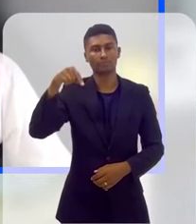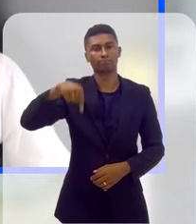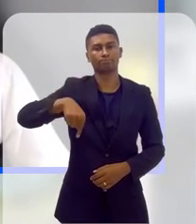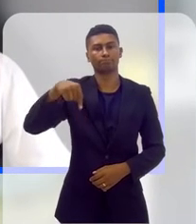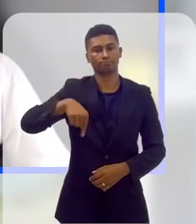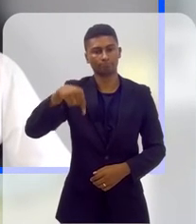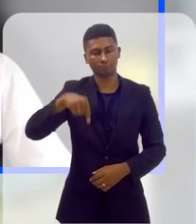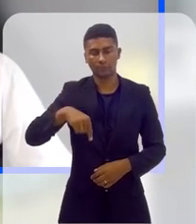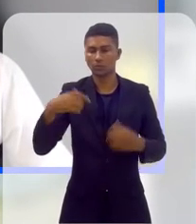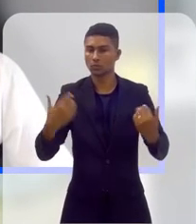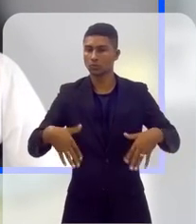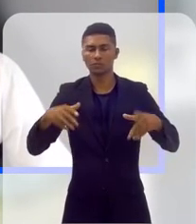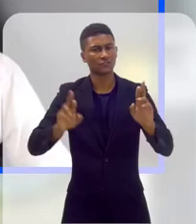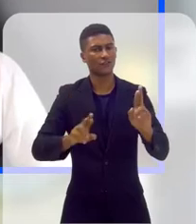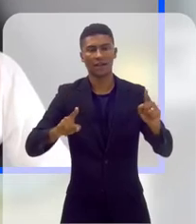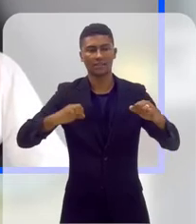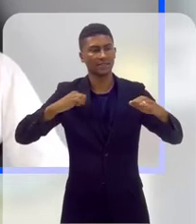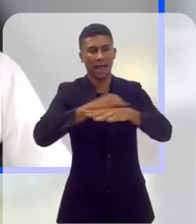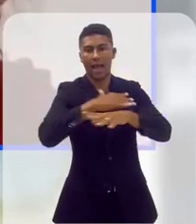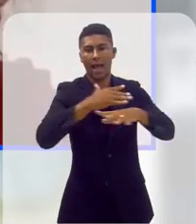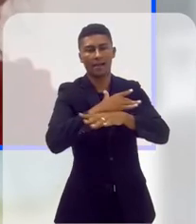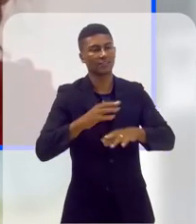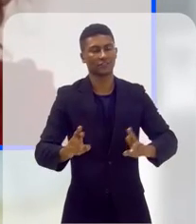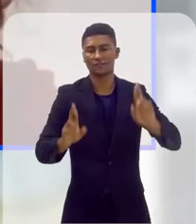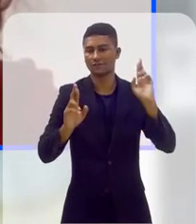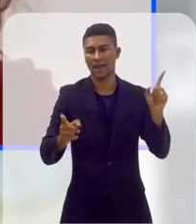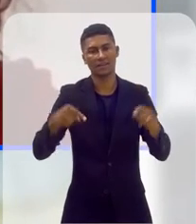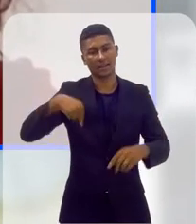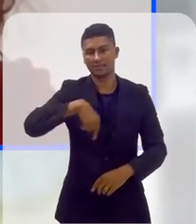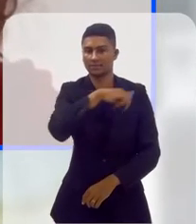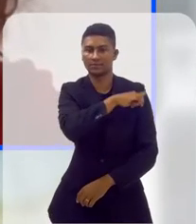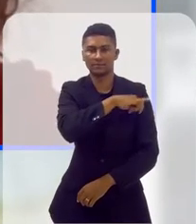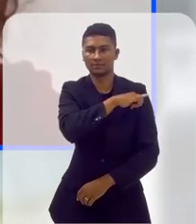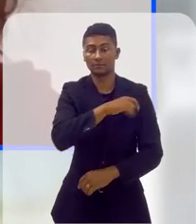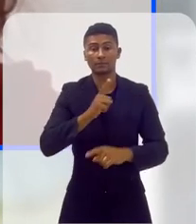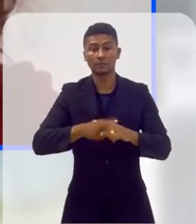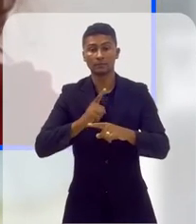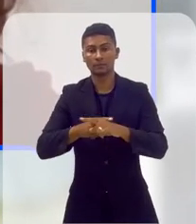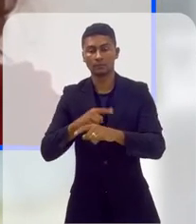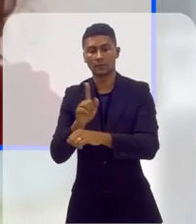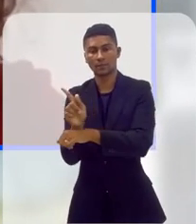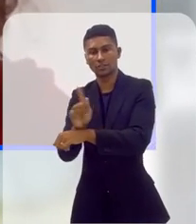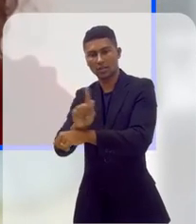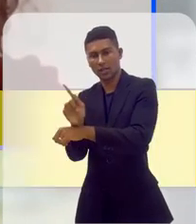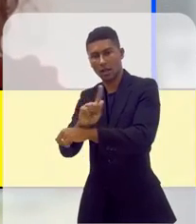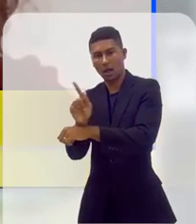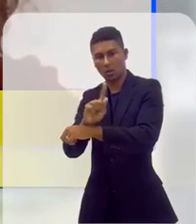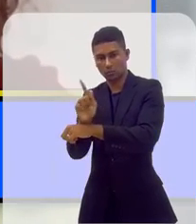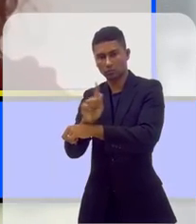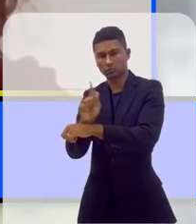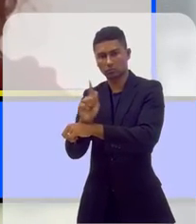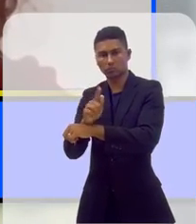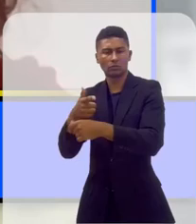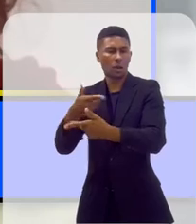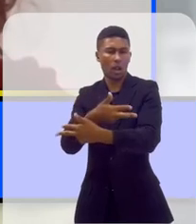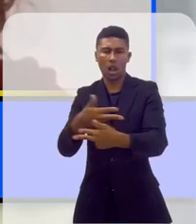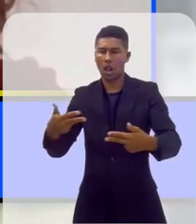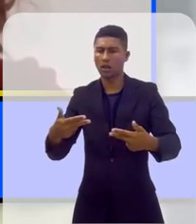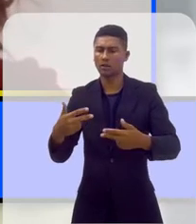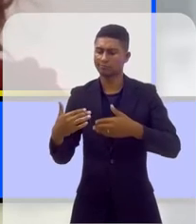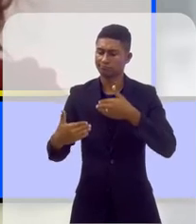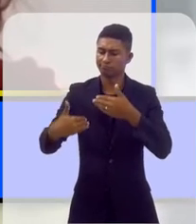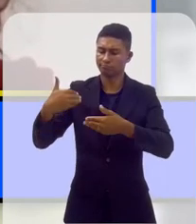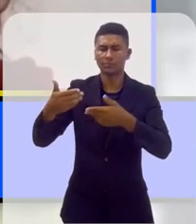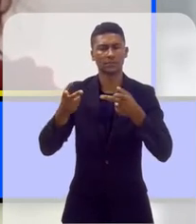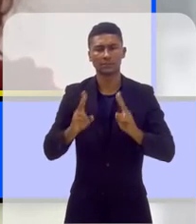Claro, nós costumamos dizer aqui que Niterói é uma cidade que é um ponto fora da curva em todo o estado do Rio de Janeiro, né? Nós temos um histórico de